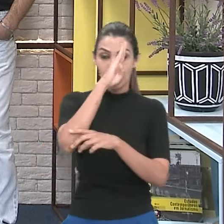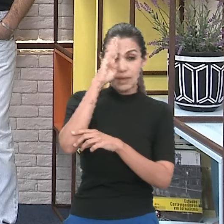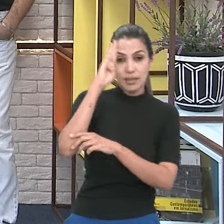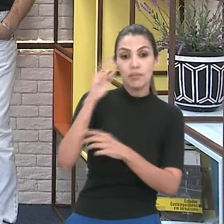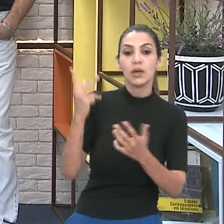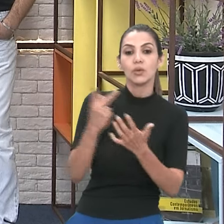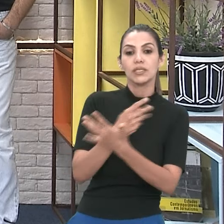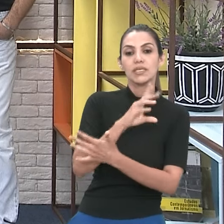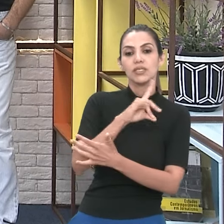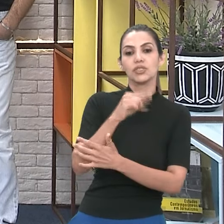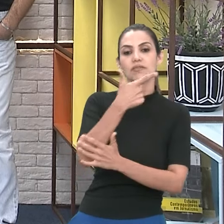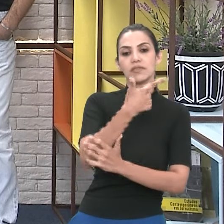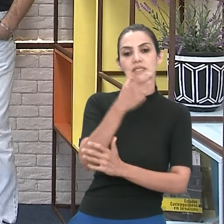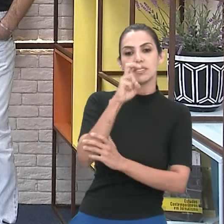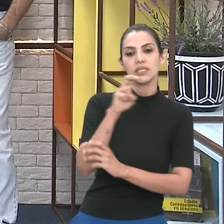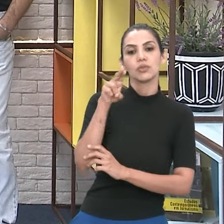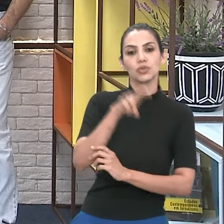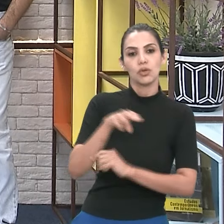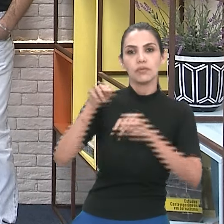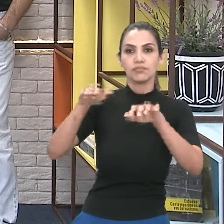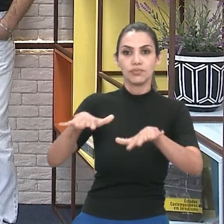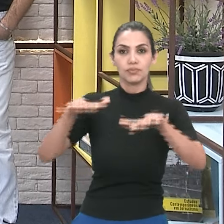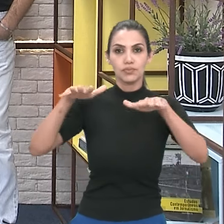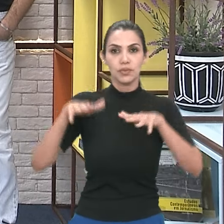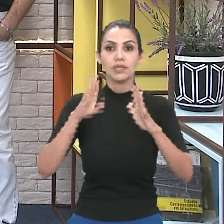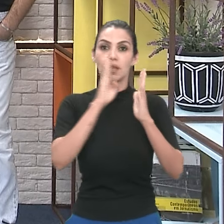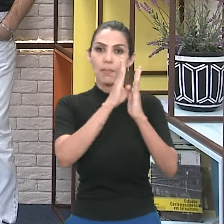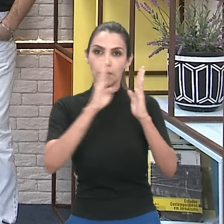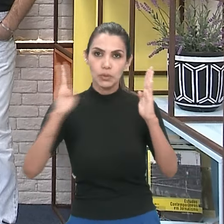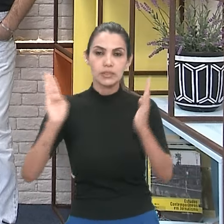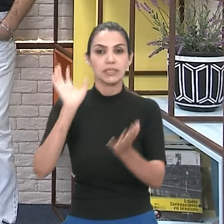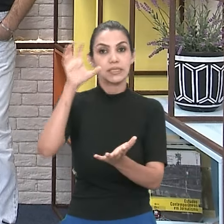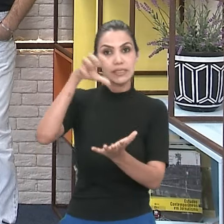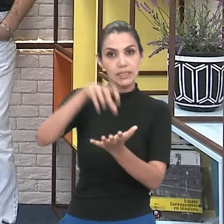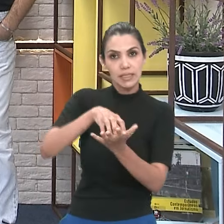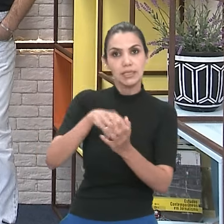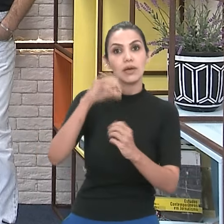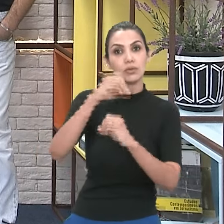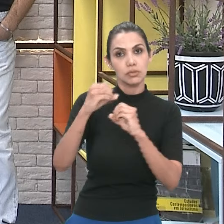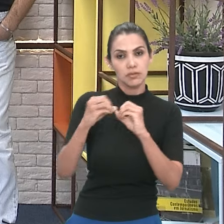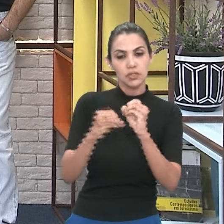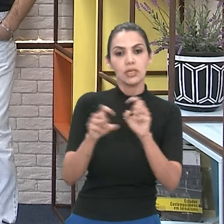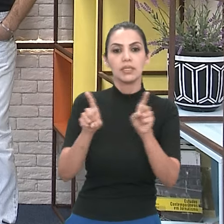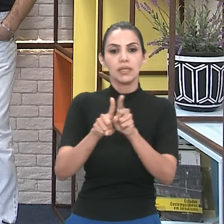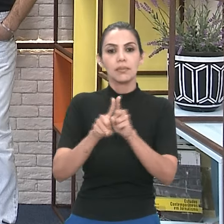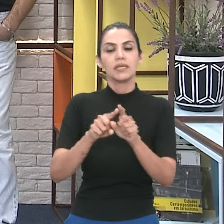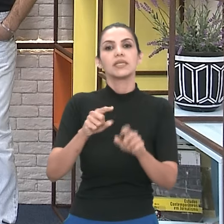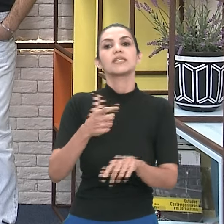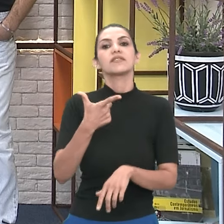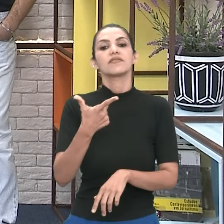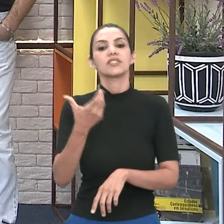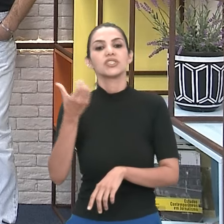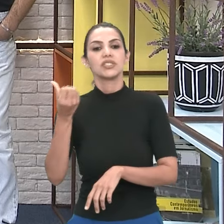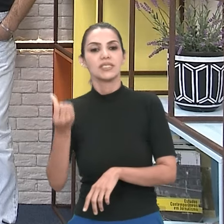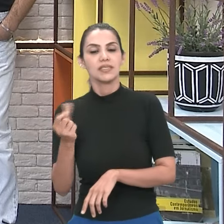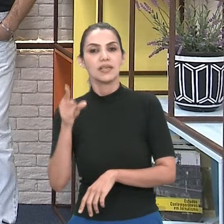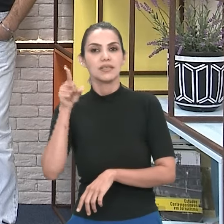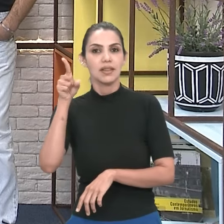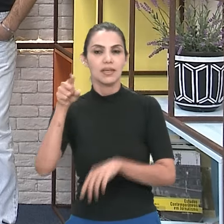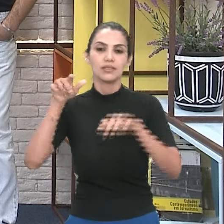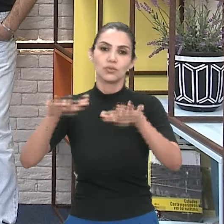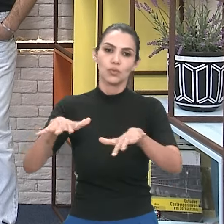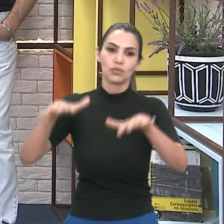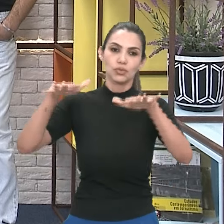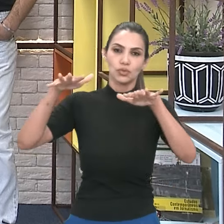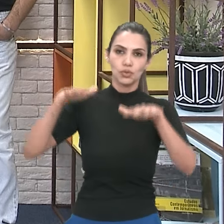25 de novembro no auditório da Biblioteca Central e dia 26 no auditório da Pró-Reitoria e Pesquisa